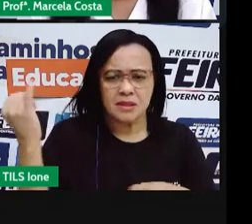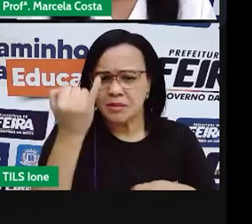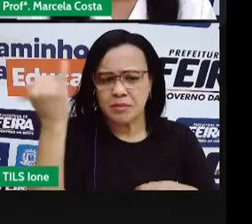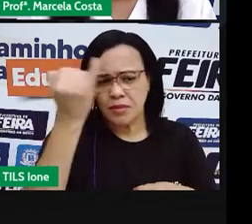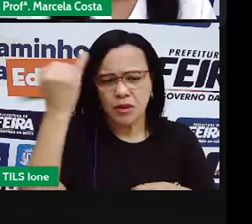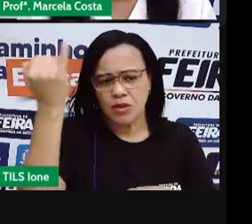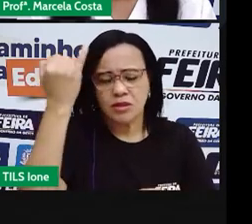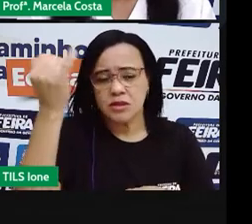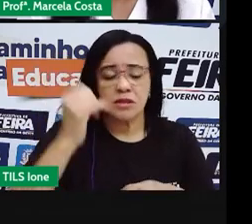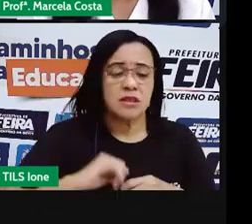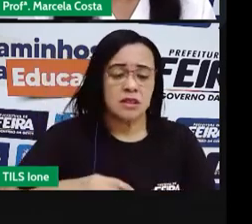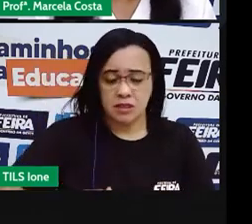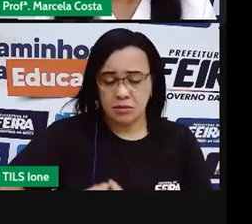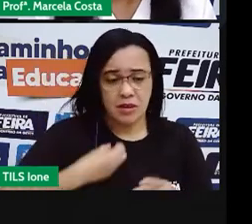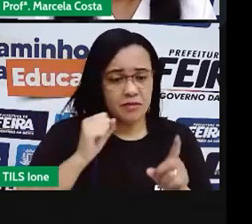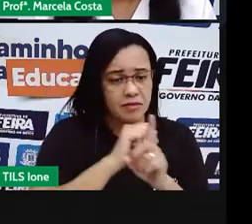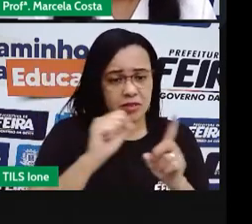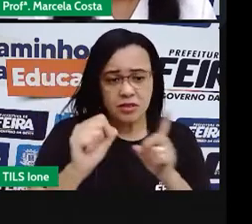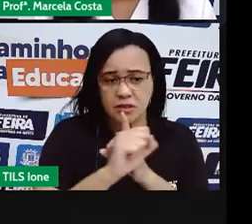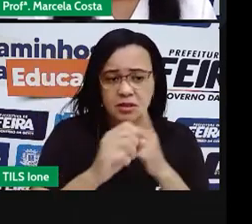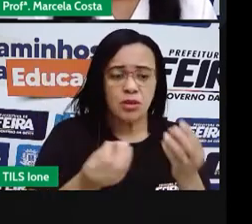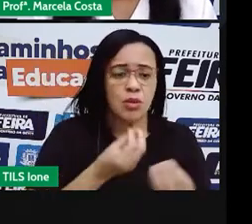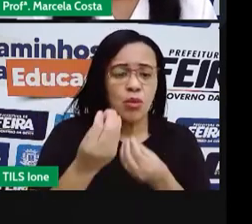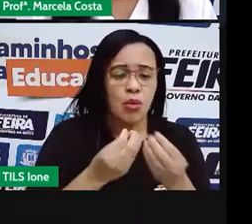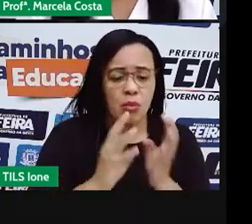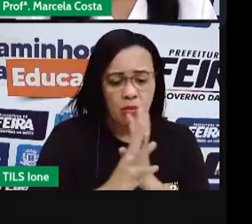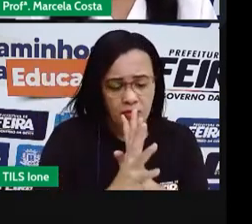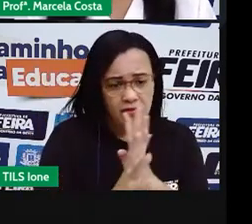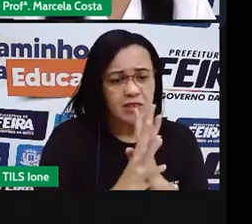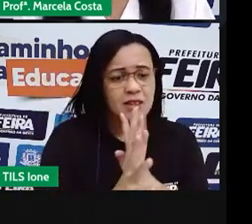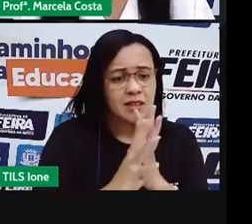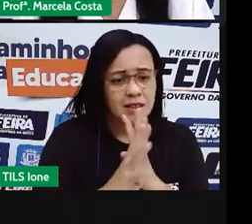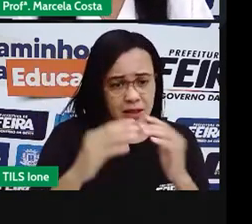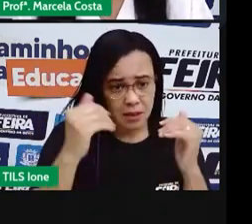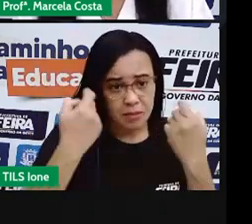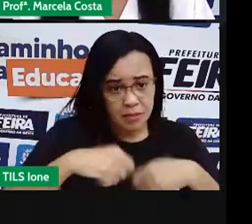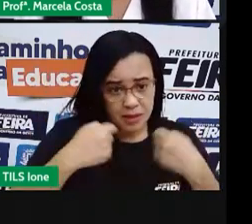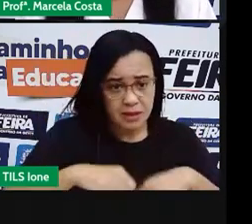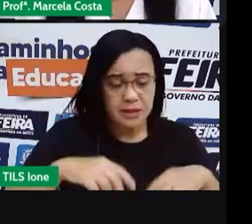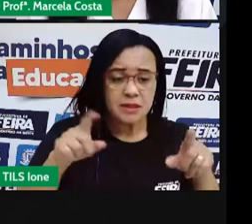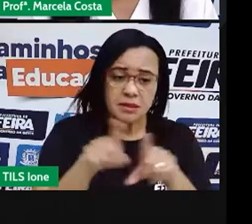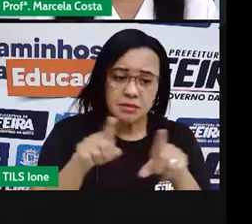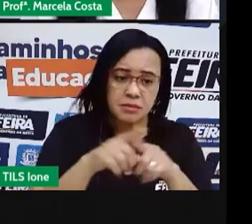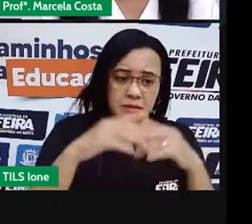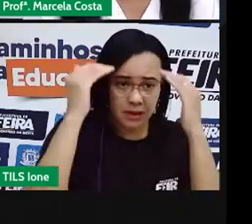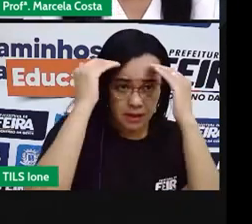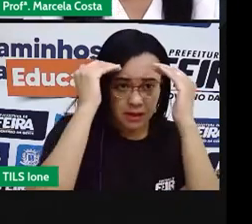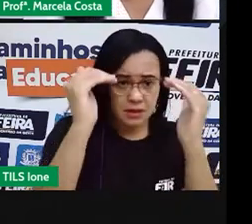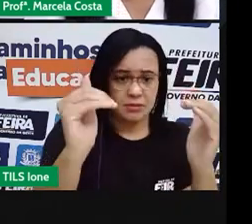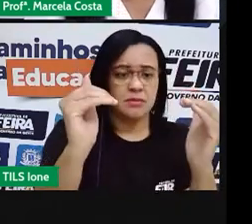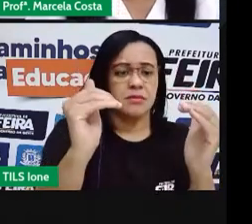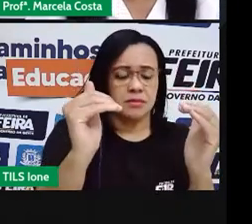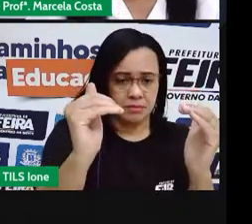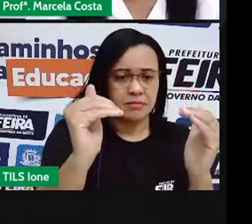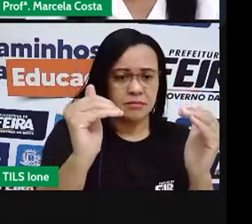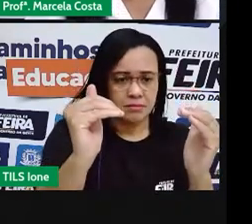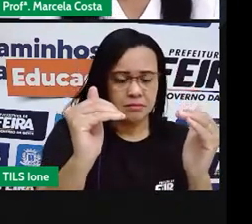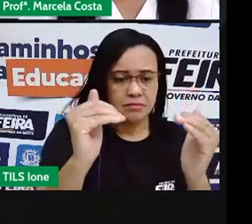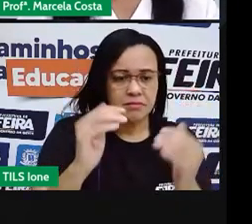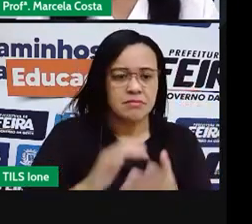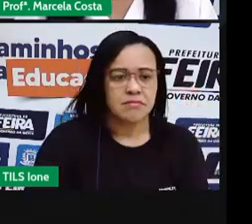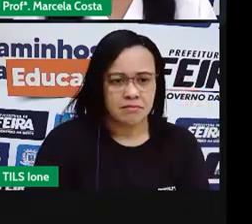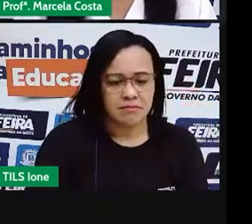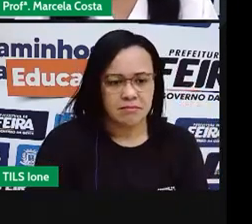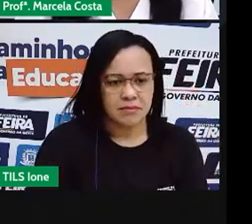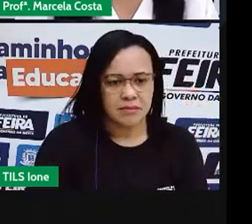conviver com a sociedade que é respeitar uma fila. A gente faz fila na escola e faz fila para